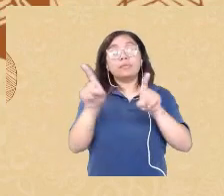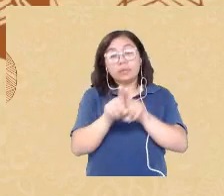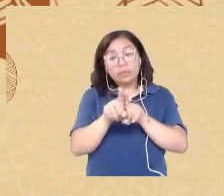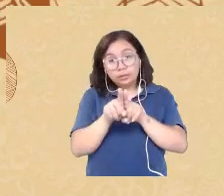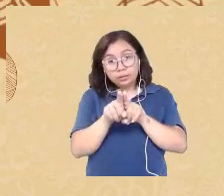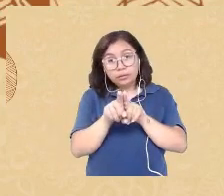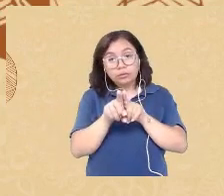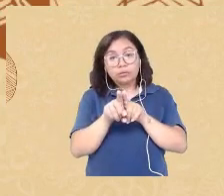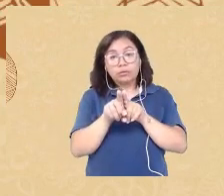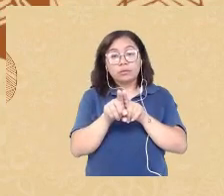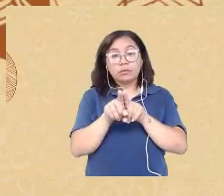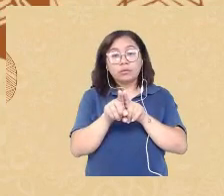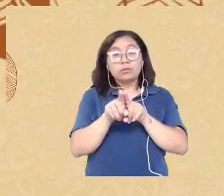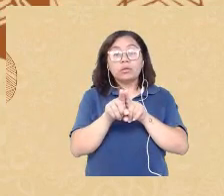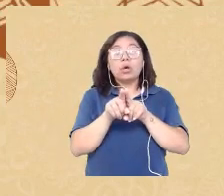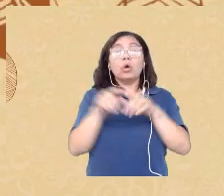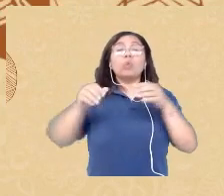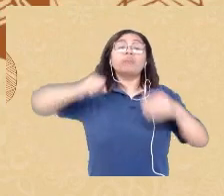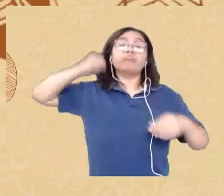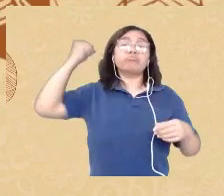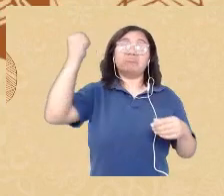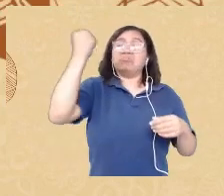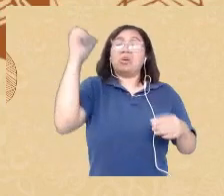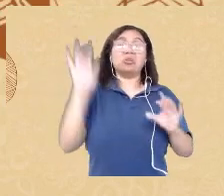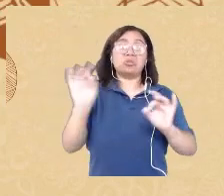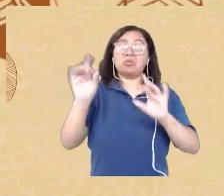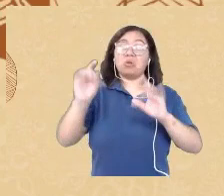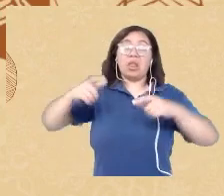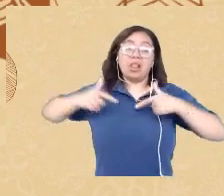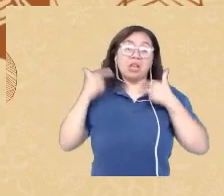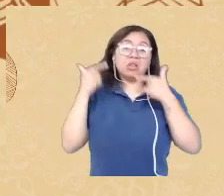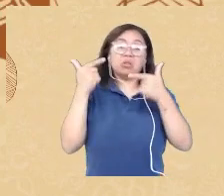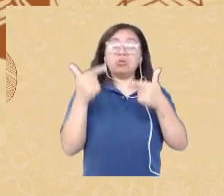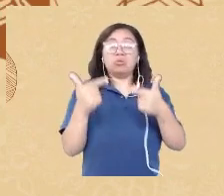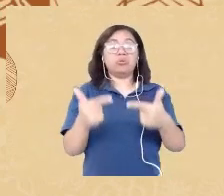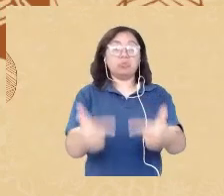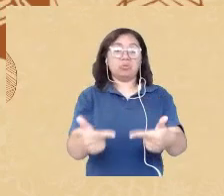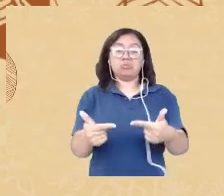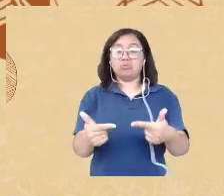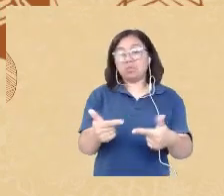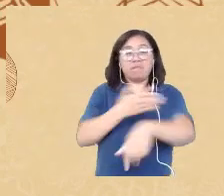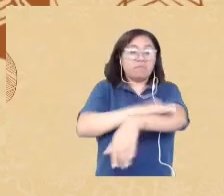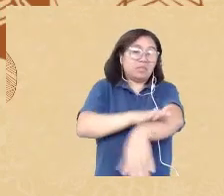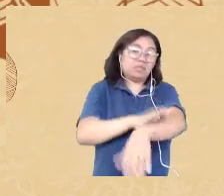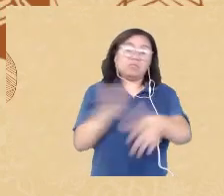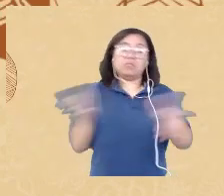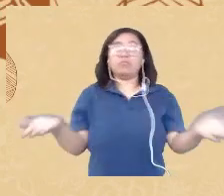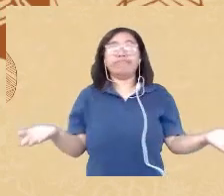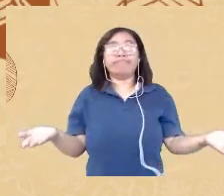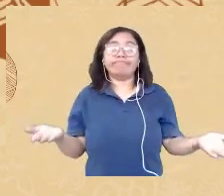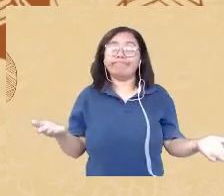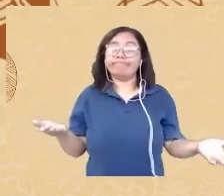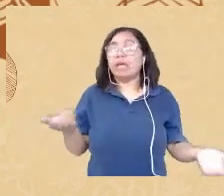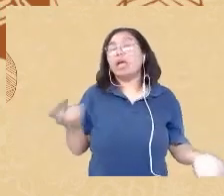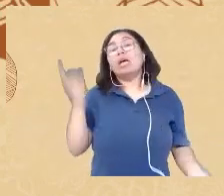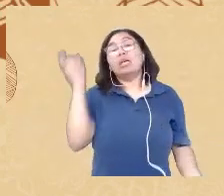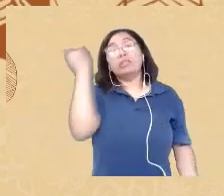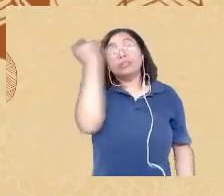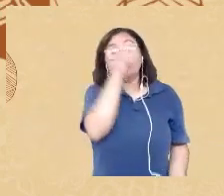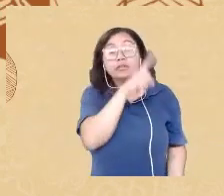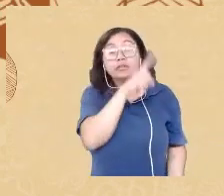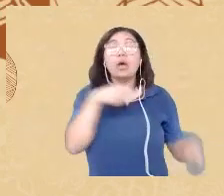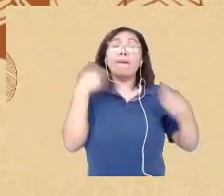ativismo puro só como estratégia para combater o racismo ele não sustenta então a gente precisa de uma rede de cuidado